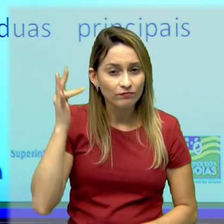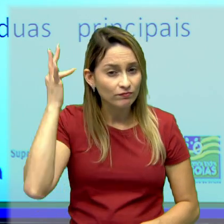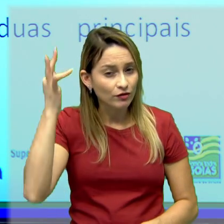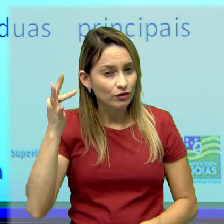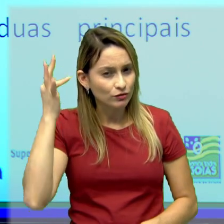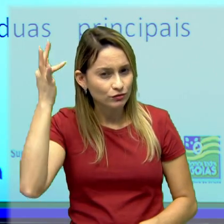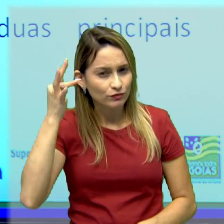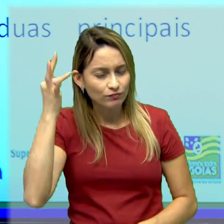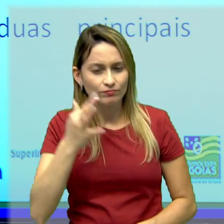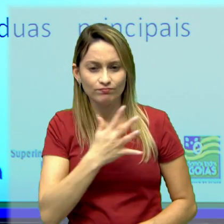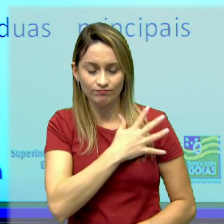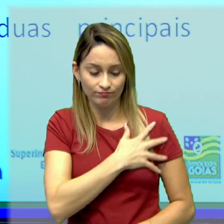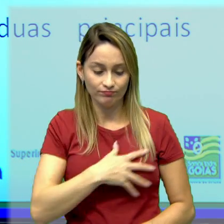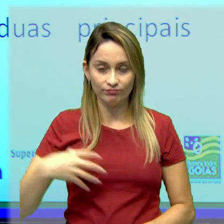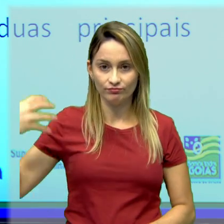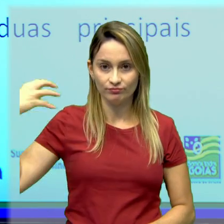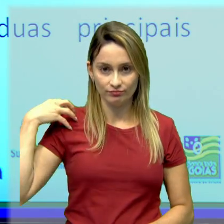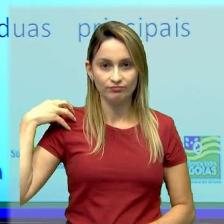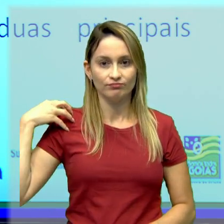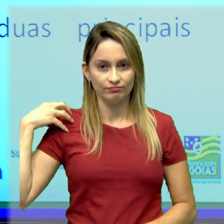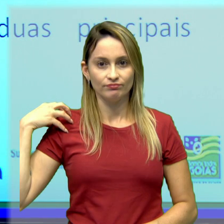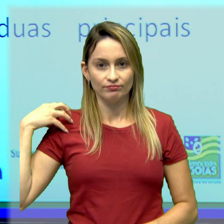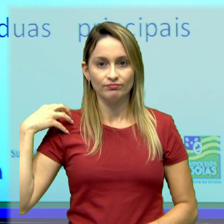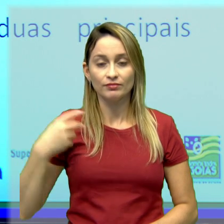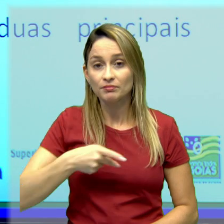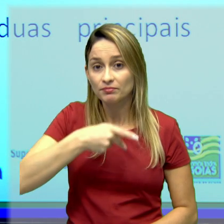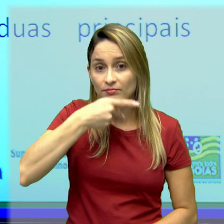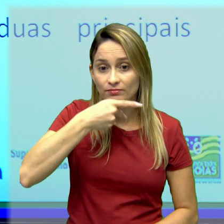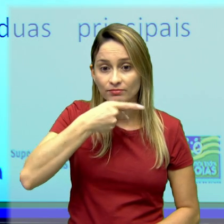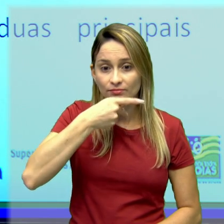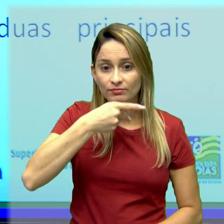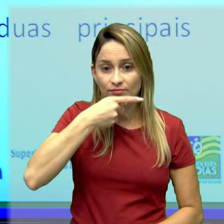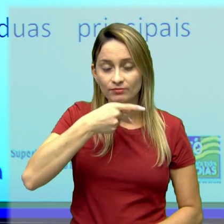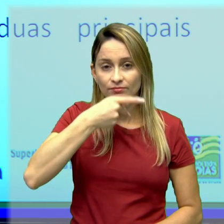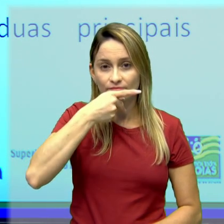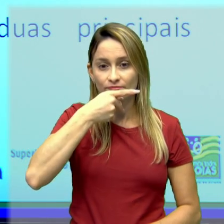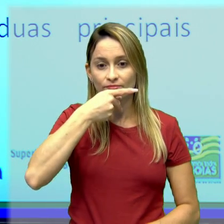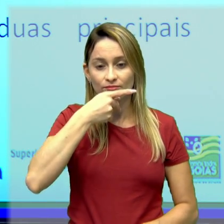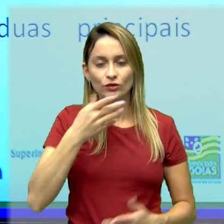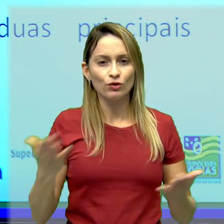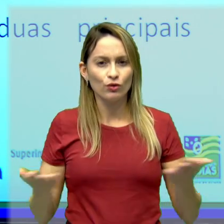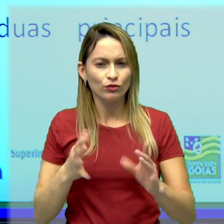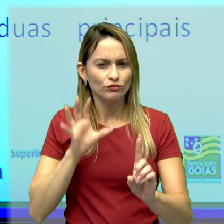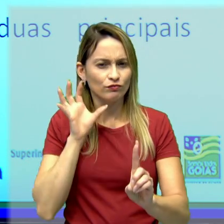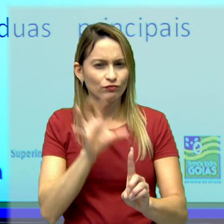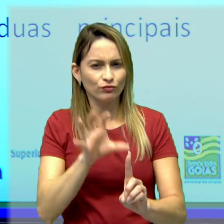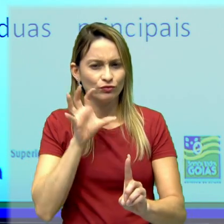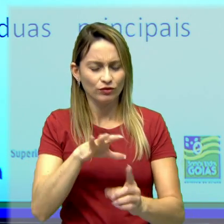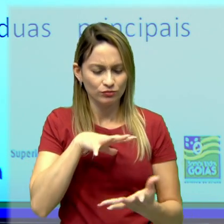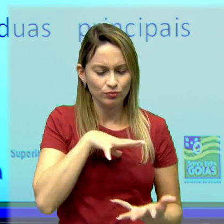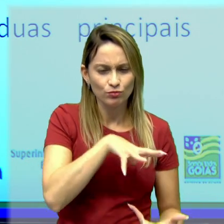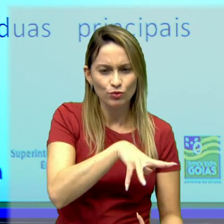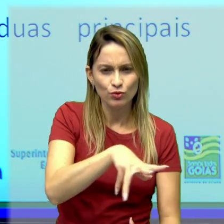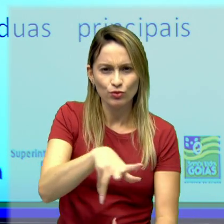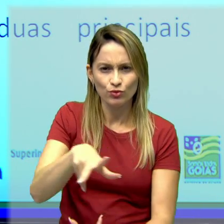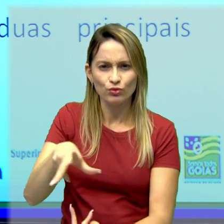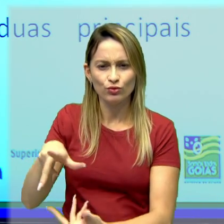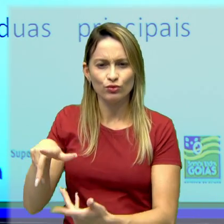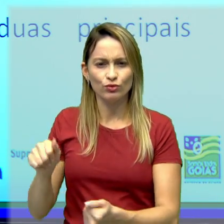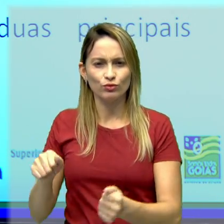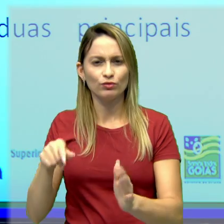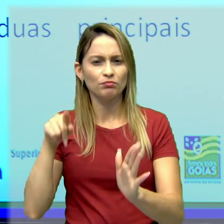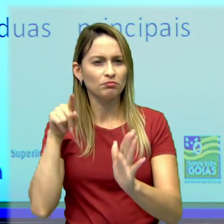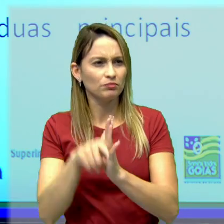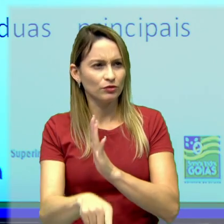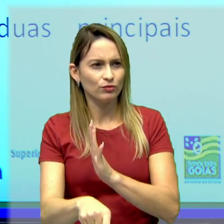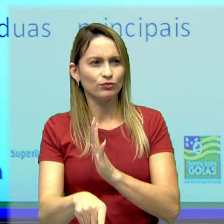exemplos de filósofos, Platão, Aristóteles, que até hoje influenciam o mundo contemporâneo. A pergunta diz